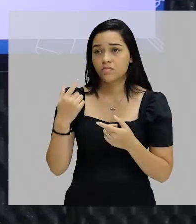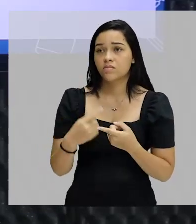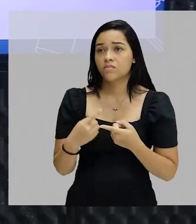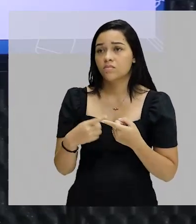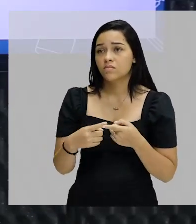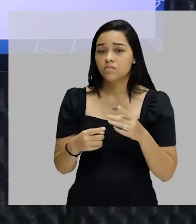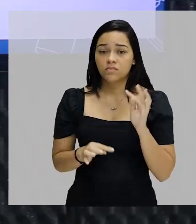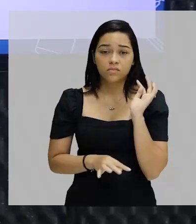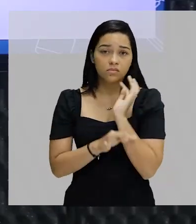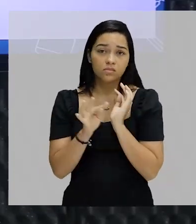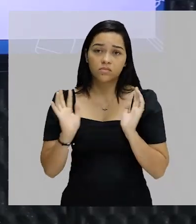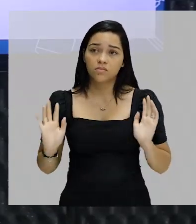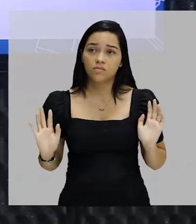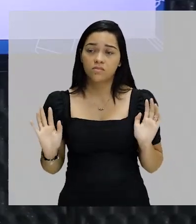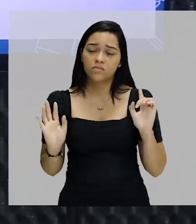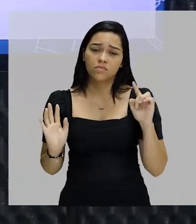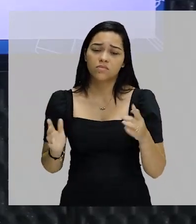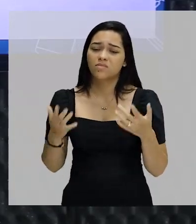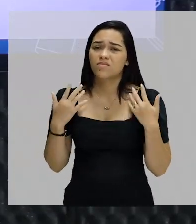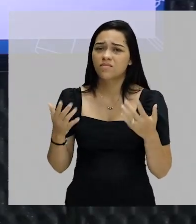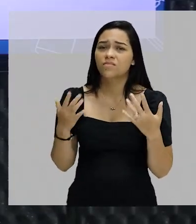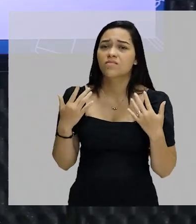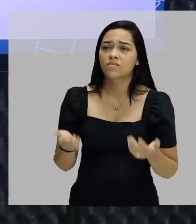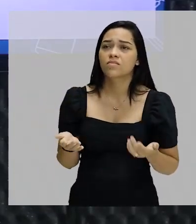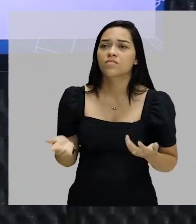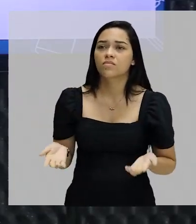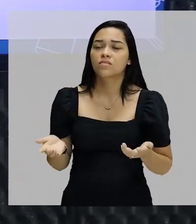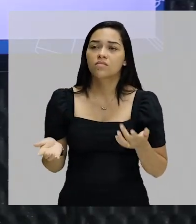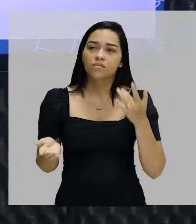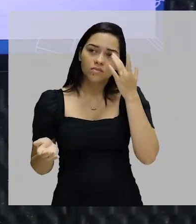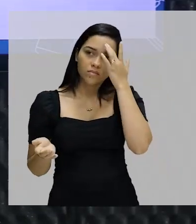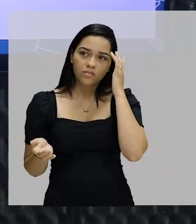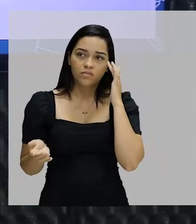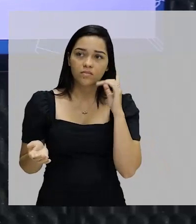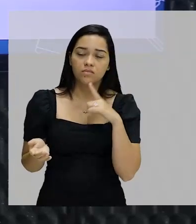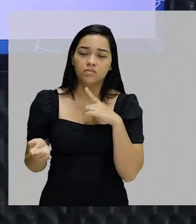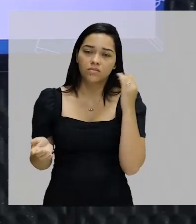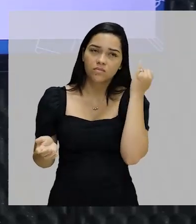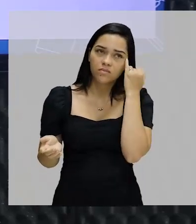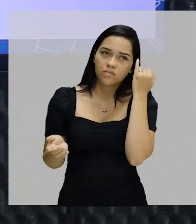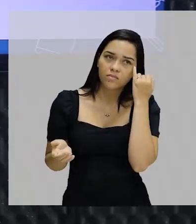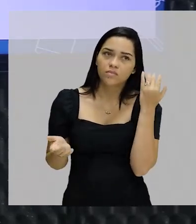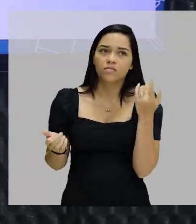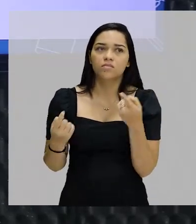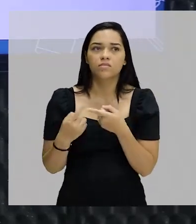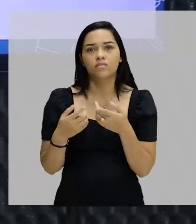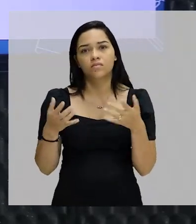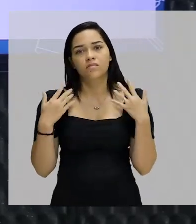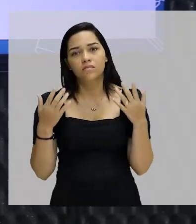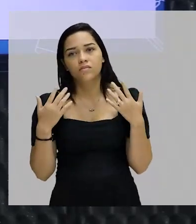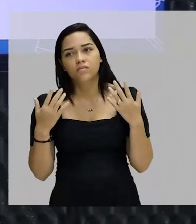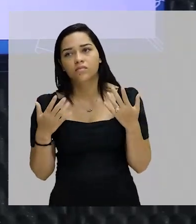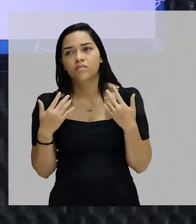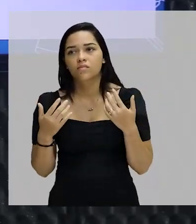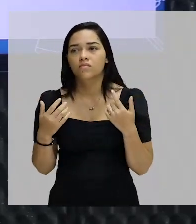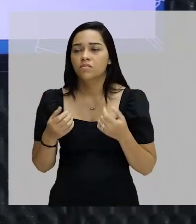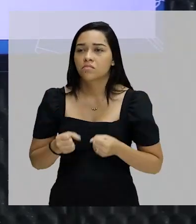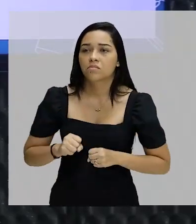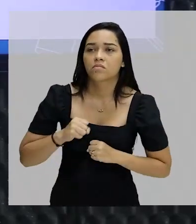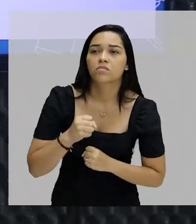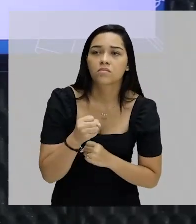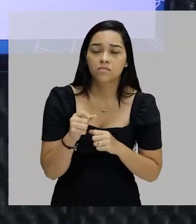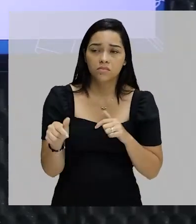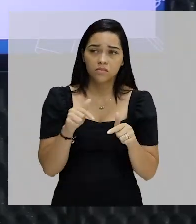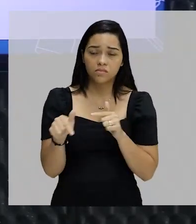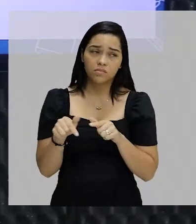causa da temperatura. Porque aqui é muito quente, entendeu? Então aqui as pessoas têm preguiça, porque é muito calor, e elas não se dedicam tanto a